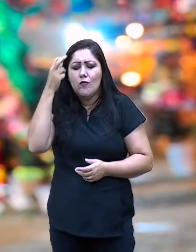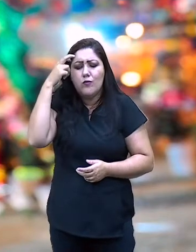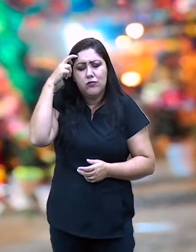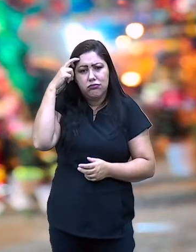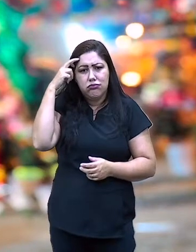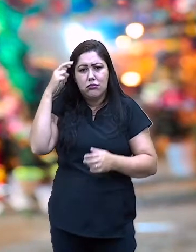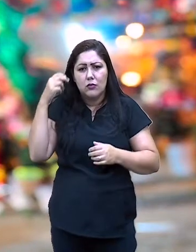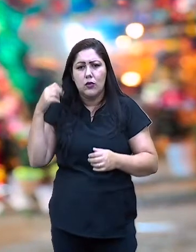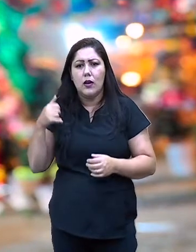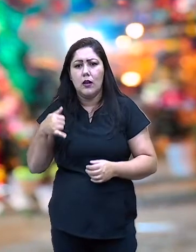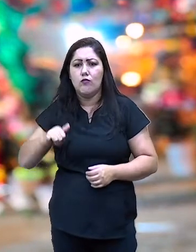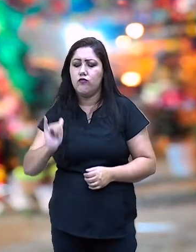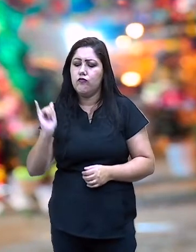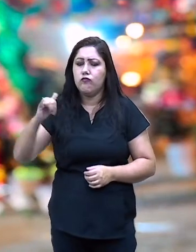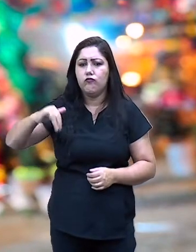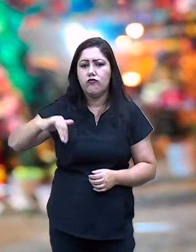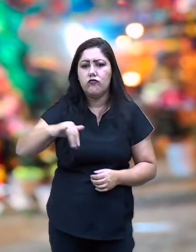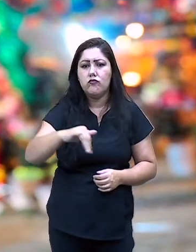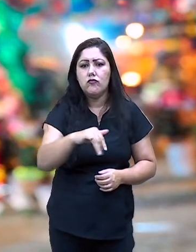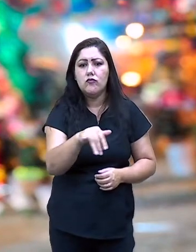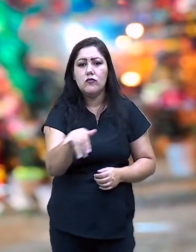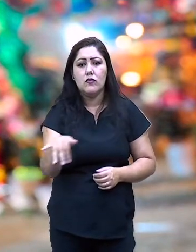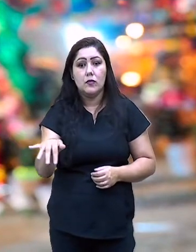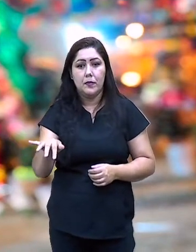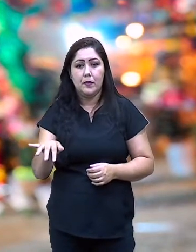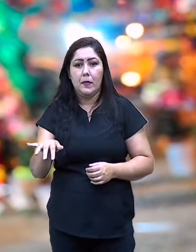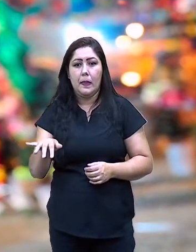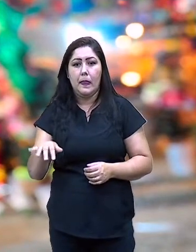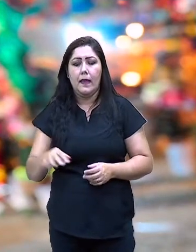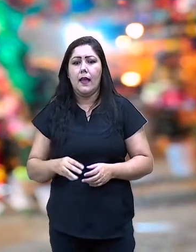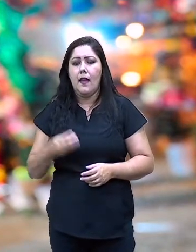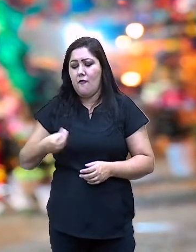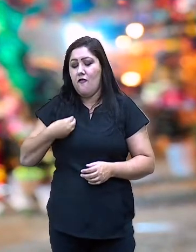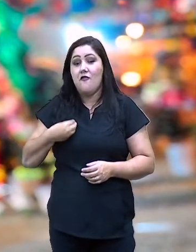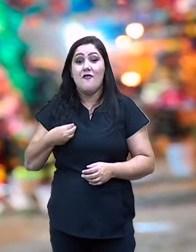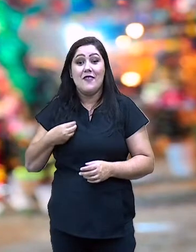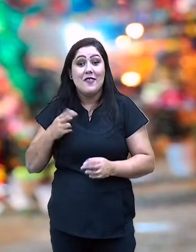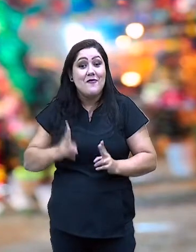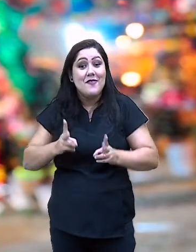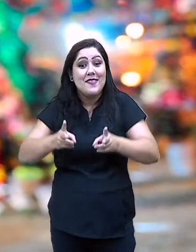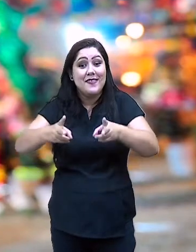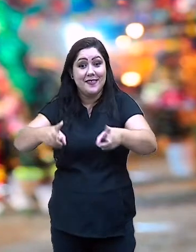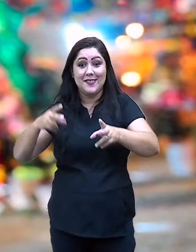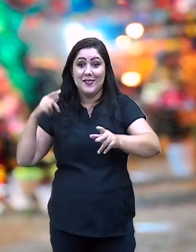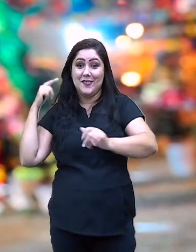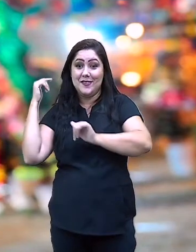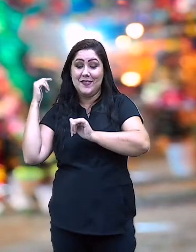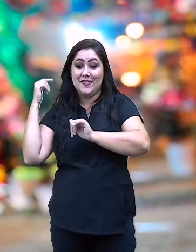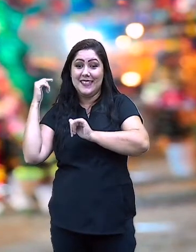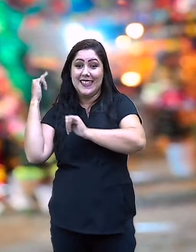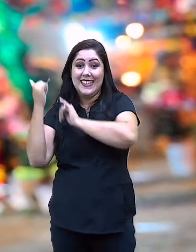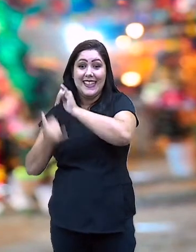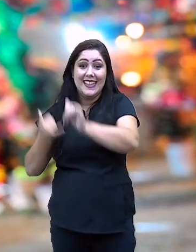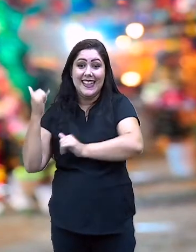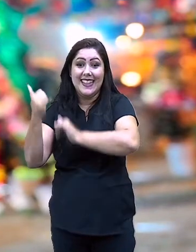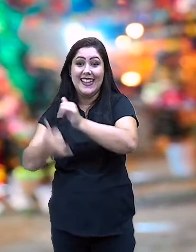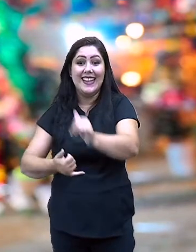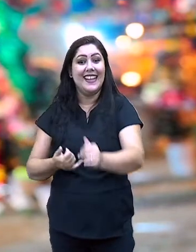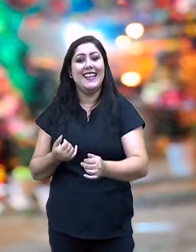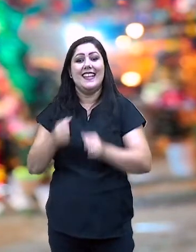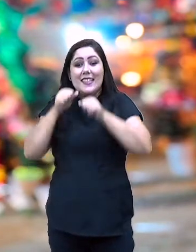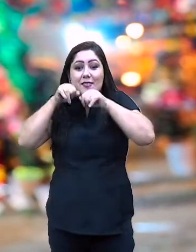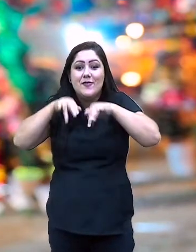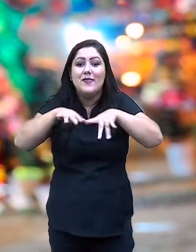ele permanece, essa cultura só permanece viva, porque de geração em geração, essa cultura é repassada. Isso que é o